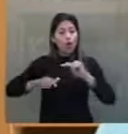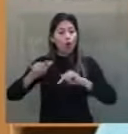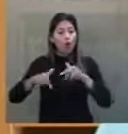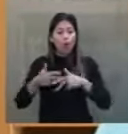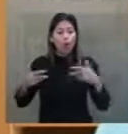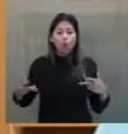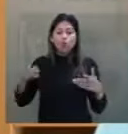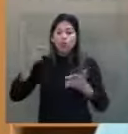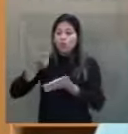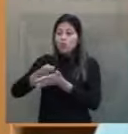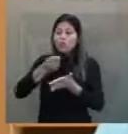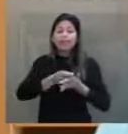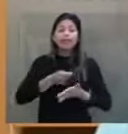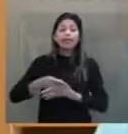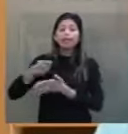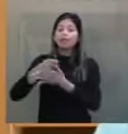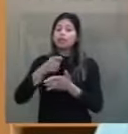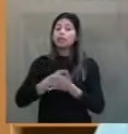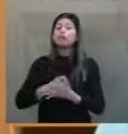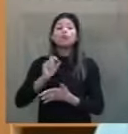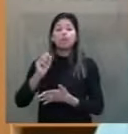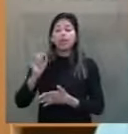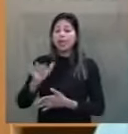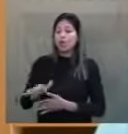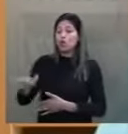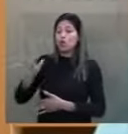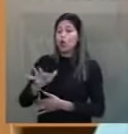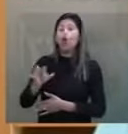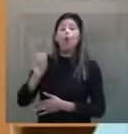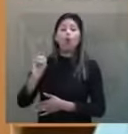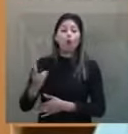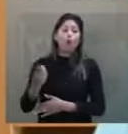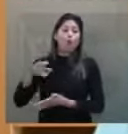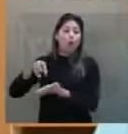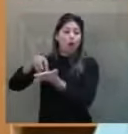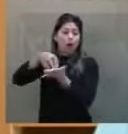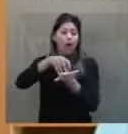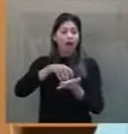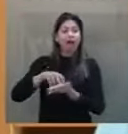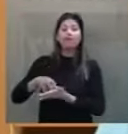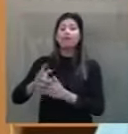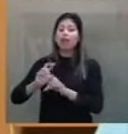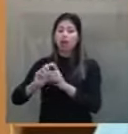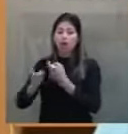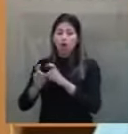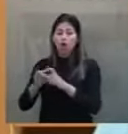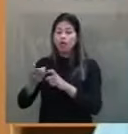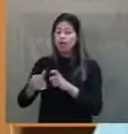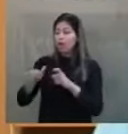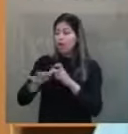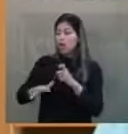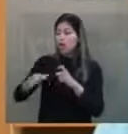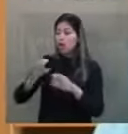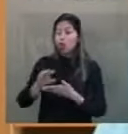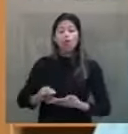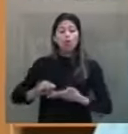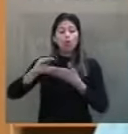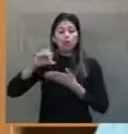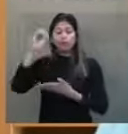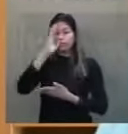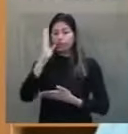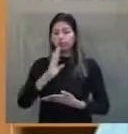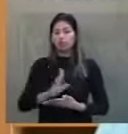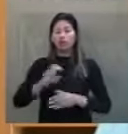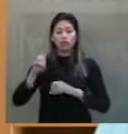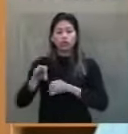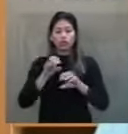filiação de docentes a órgãos ou autarquias reguladoras de profissão, Conselho Nacional de Educação,